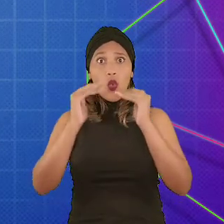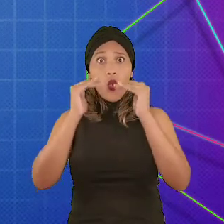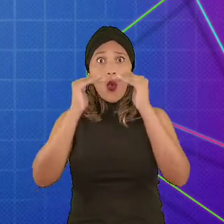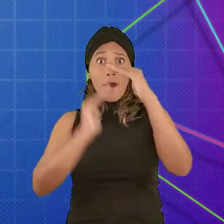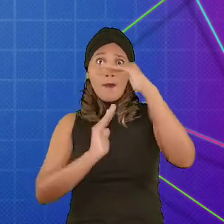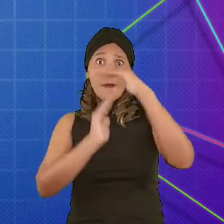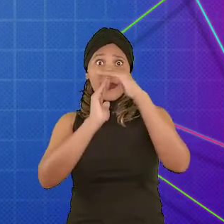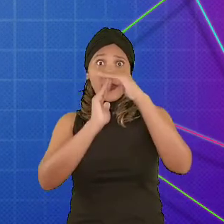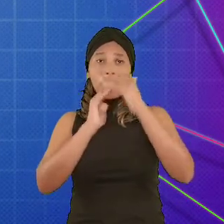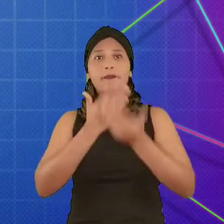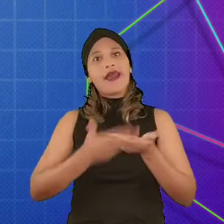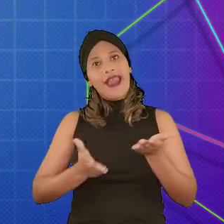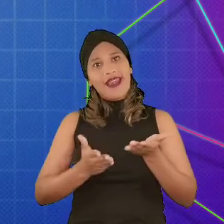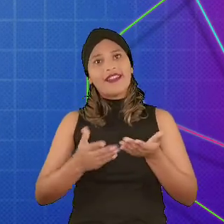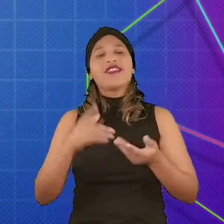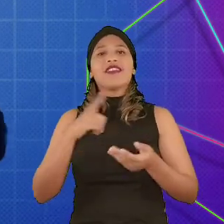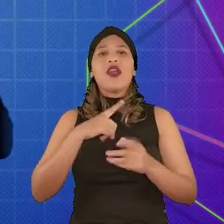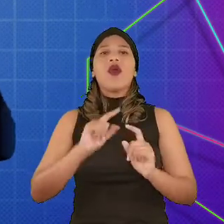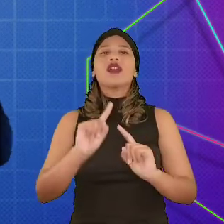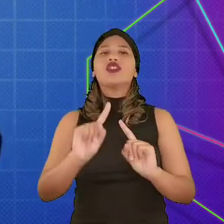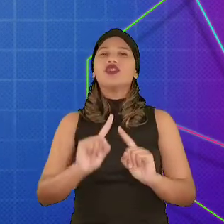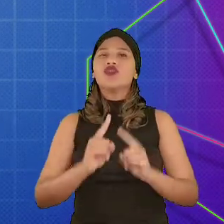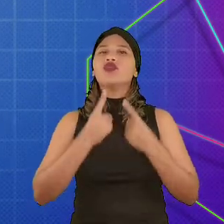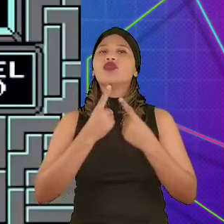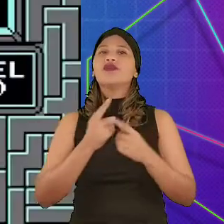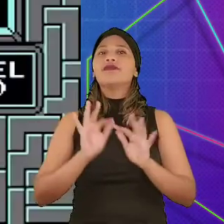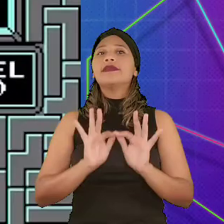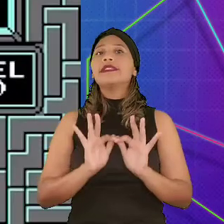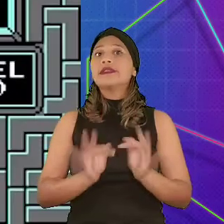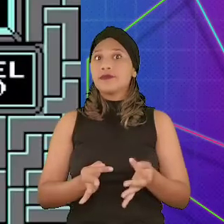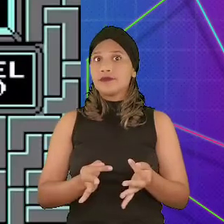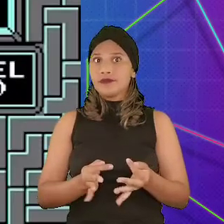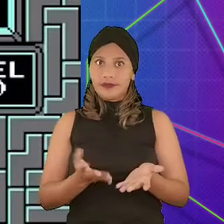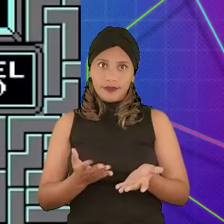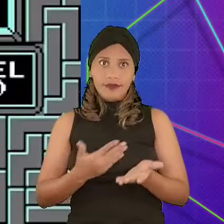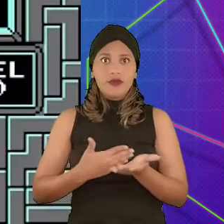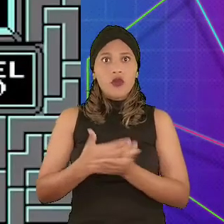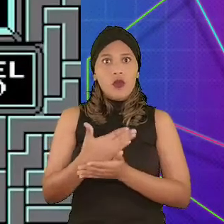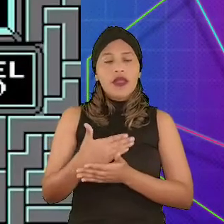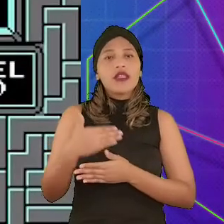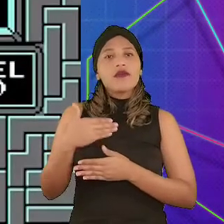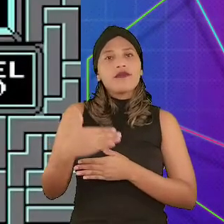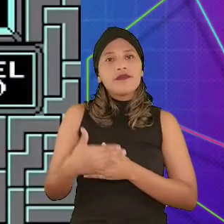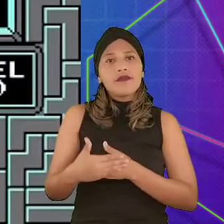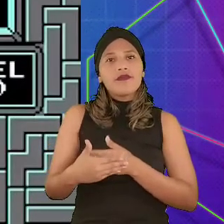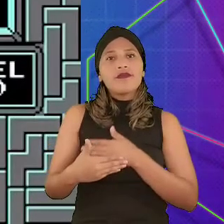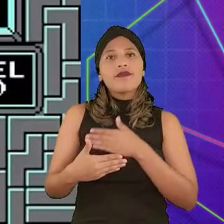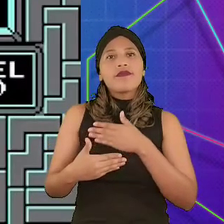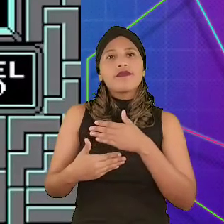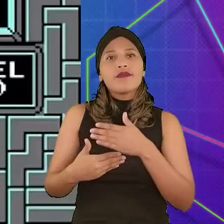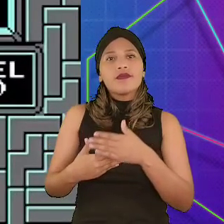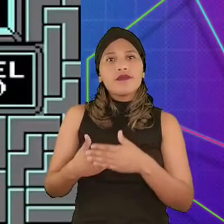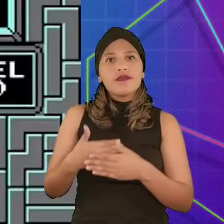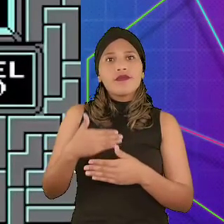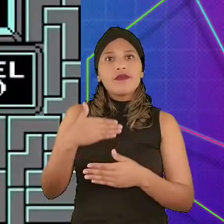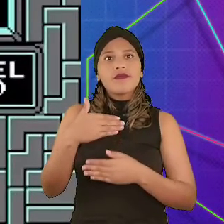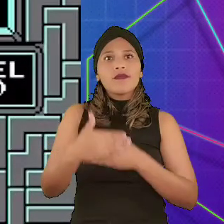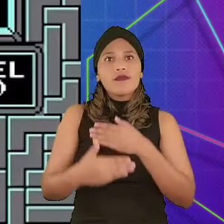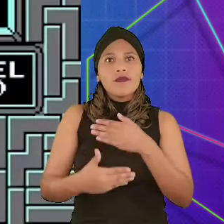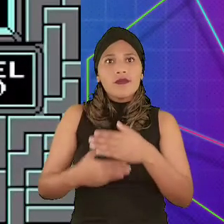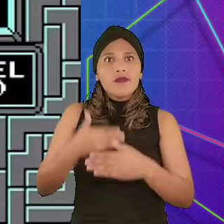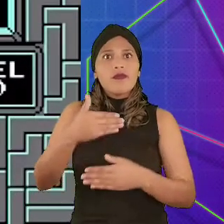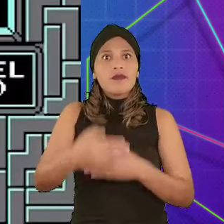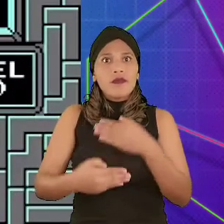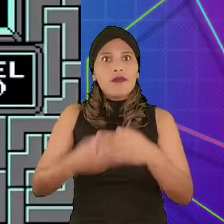perde. E ele tem uma escala de dificuldade bem simples. Vai começando devagar e, com o passar do tempo, a velocidade vai